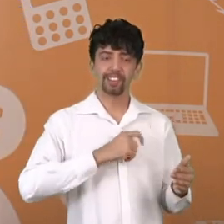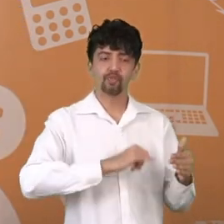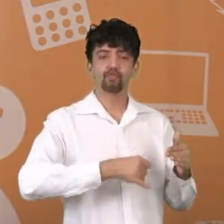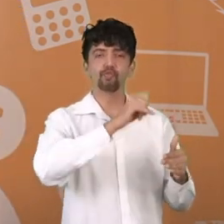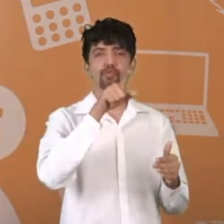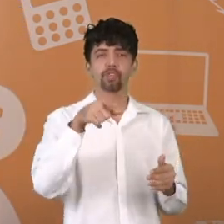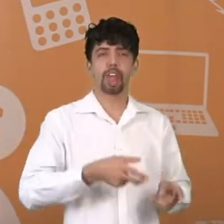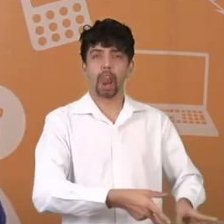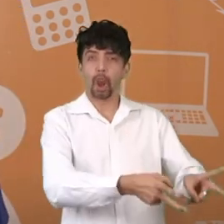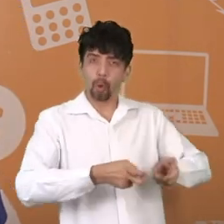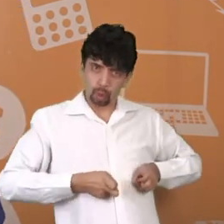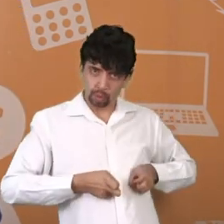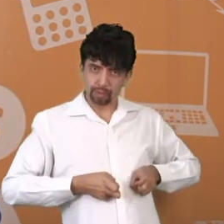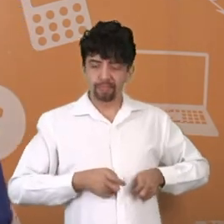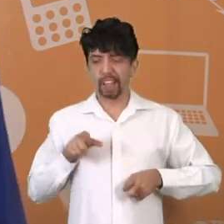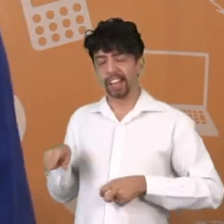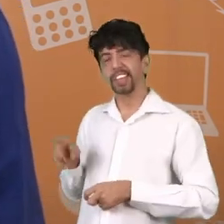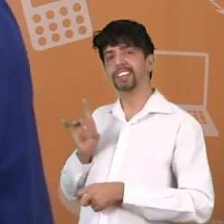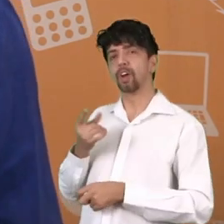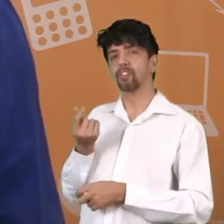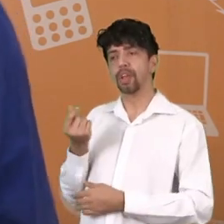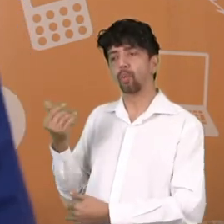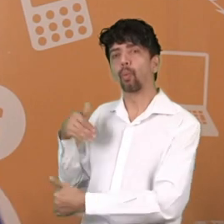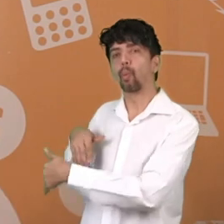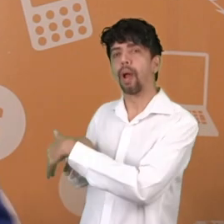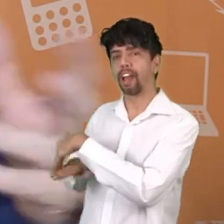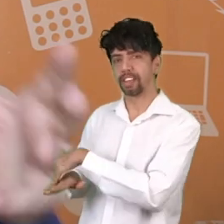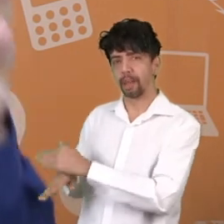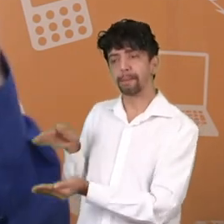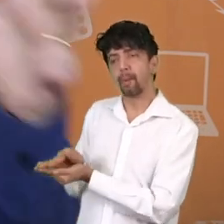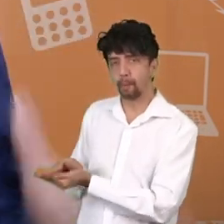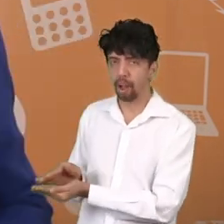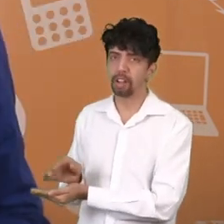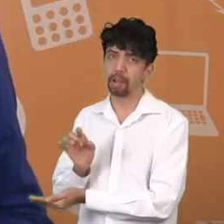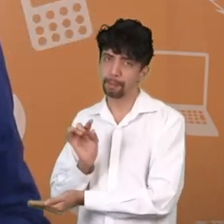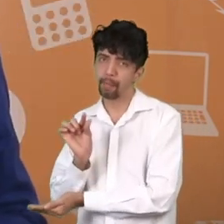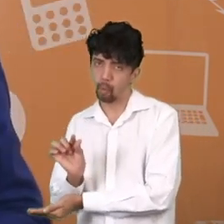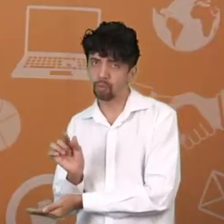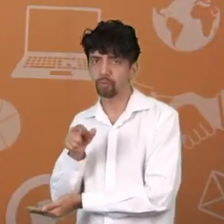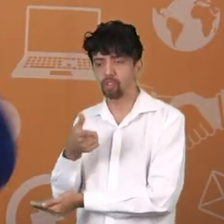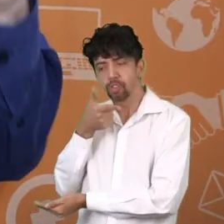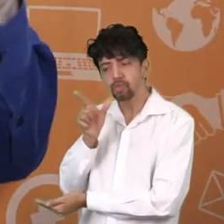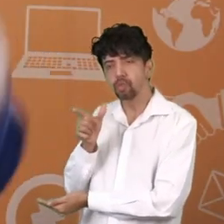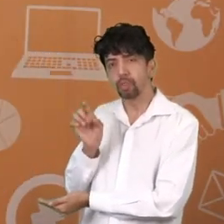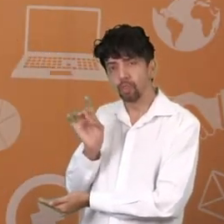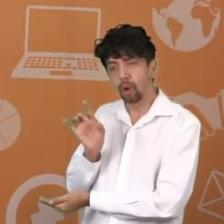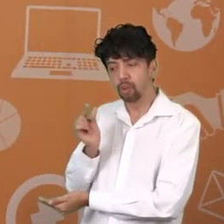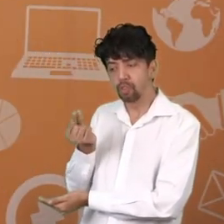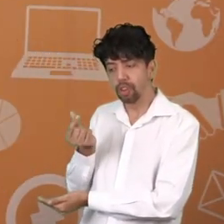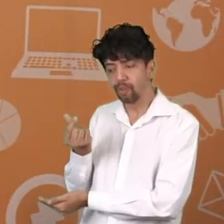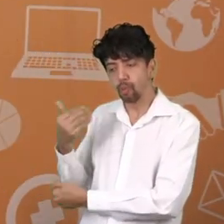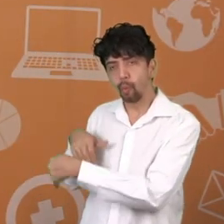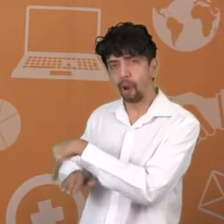investimento. Tem muita gente falando em investimentos, ganhe isso, ganhe aquilo. Não deixa de ser importante. Com a Selic lá